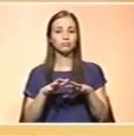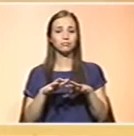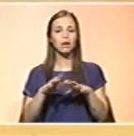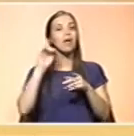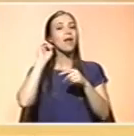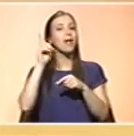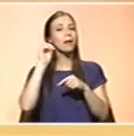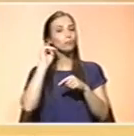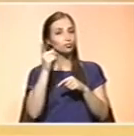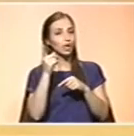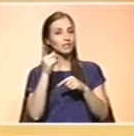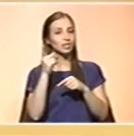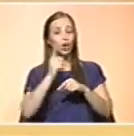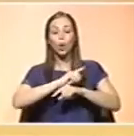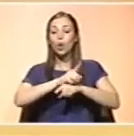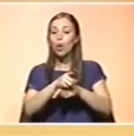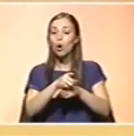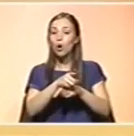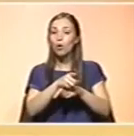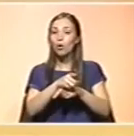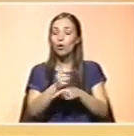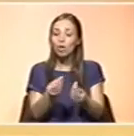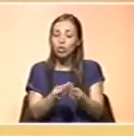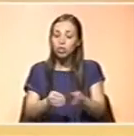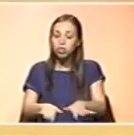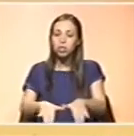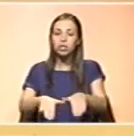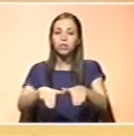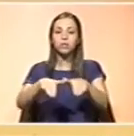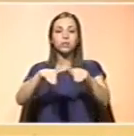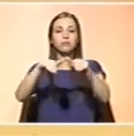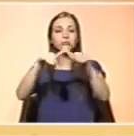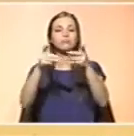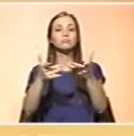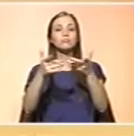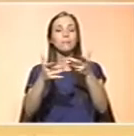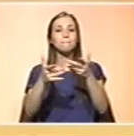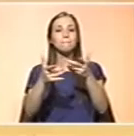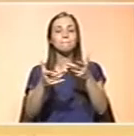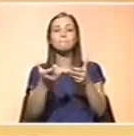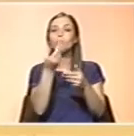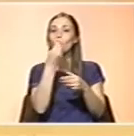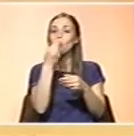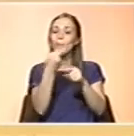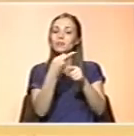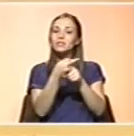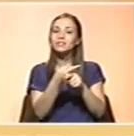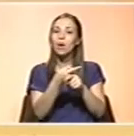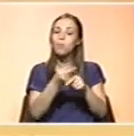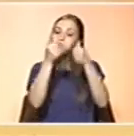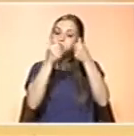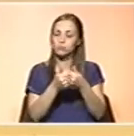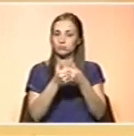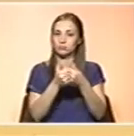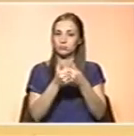se construa, desde o início da vida, uma boa base para que a criança venha a ter uma